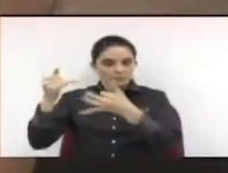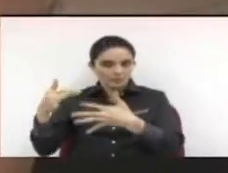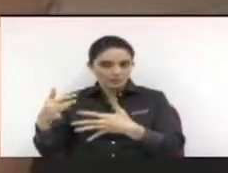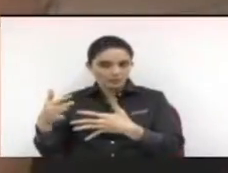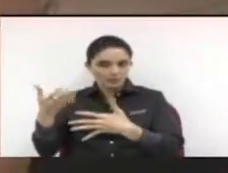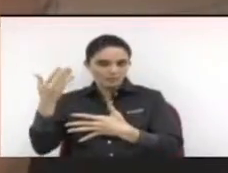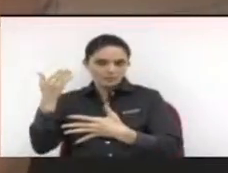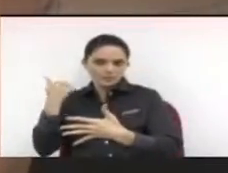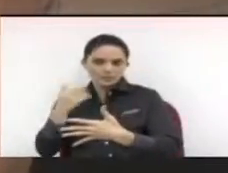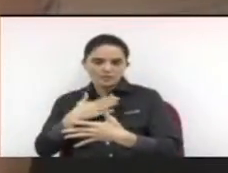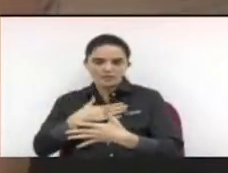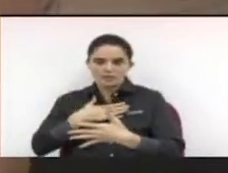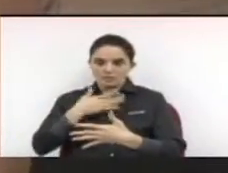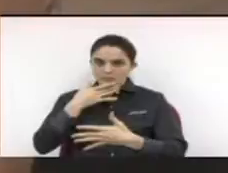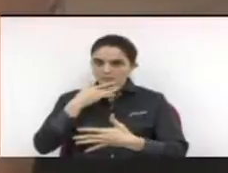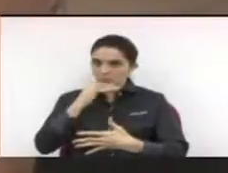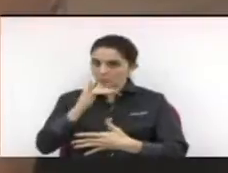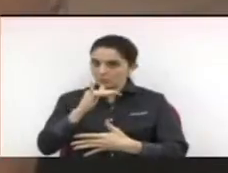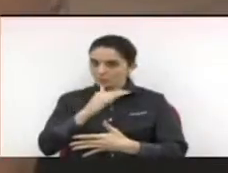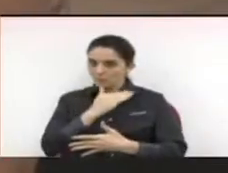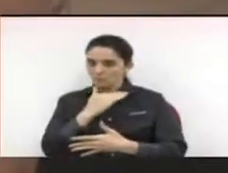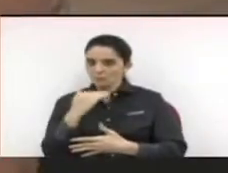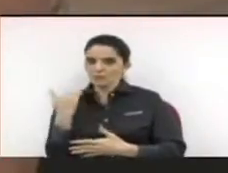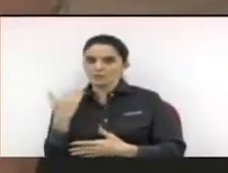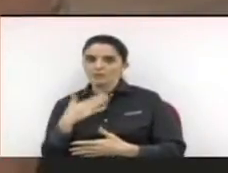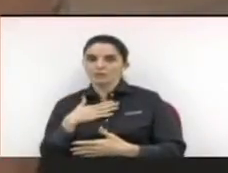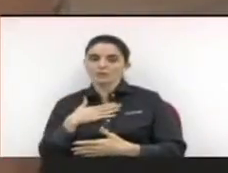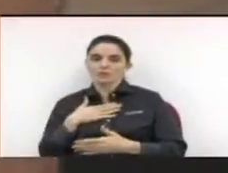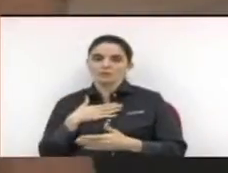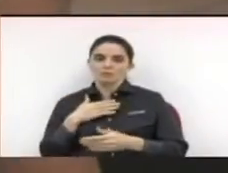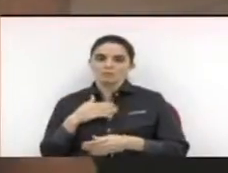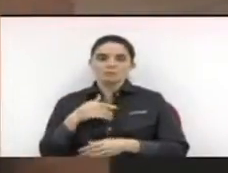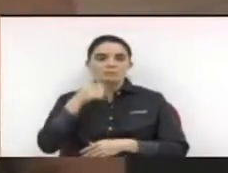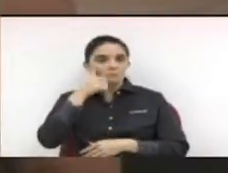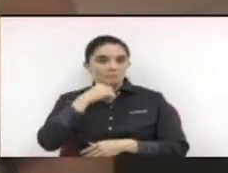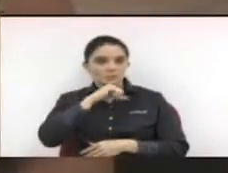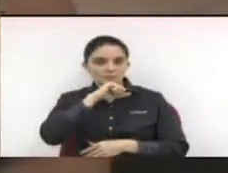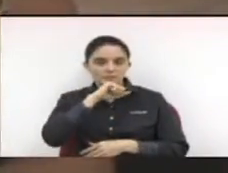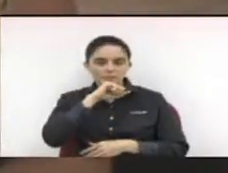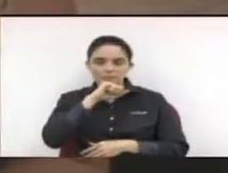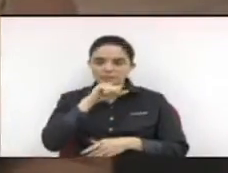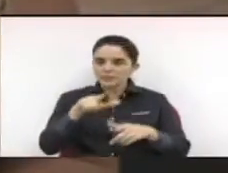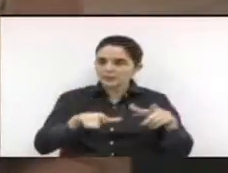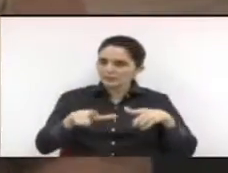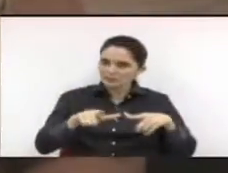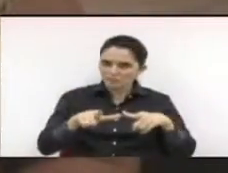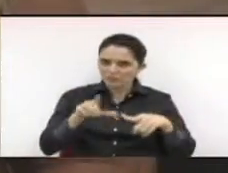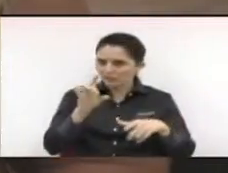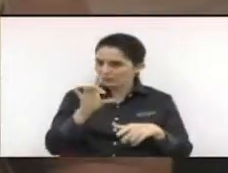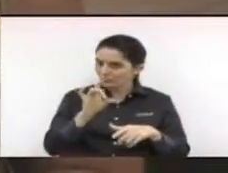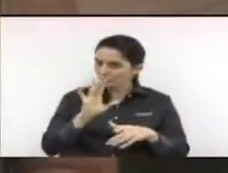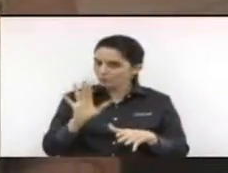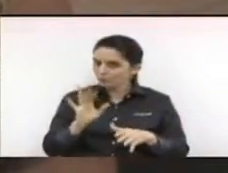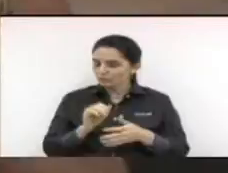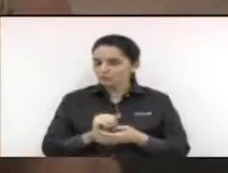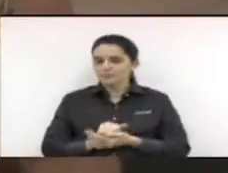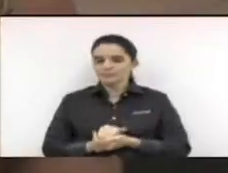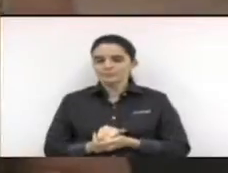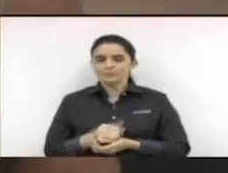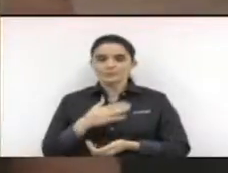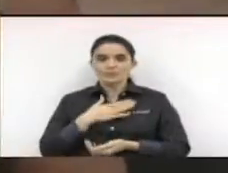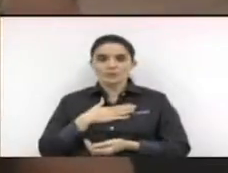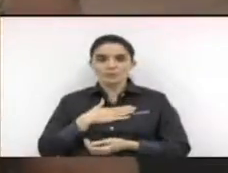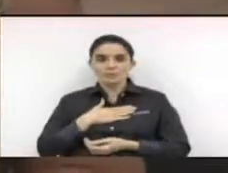pobre, só a minha mãe trabalhava e meu irmão conseguiu ir trabalhar lá e